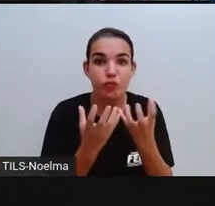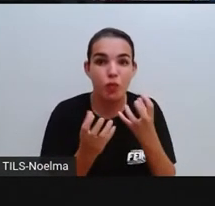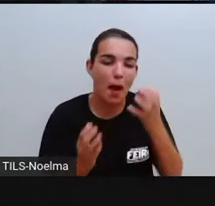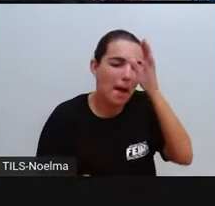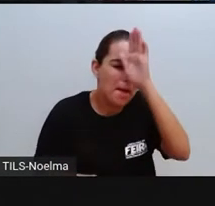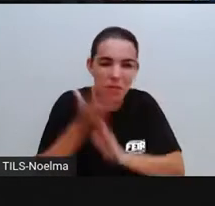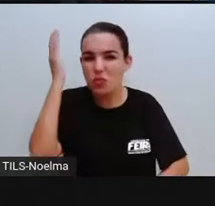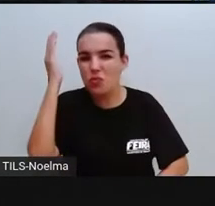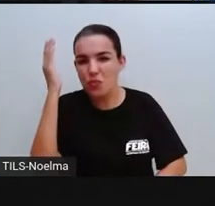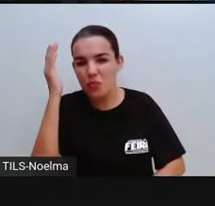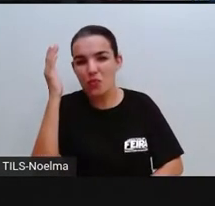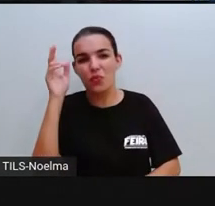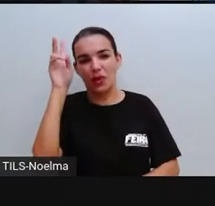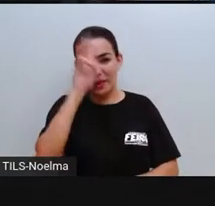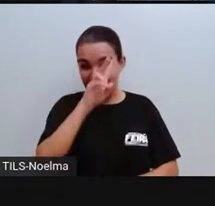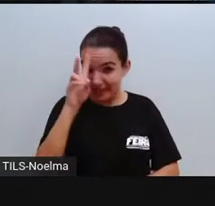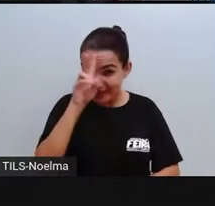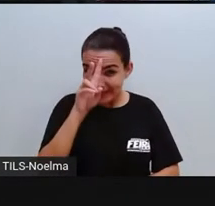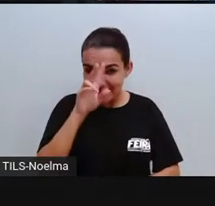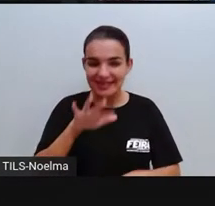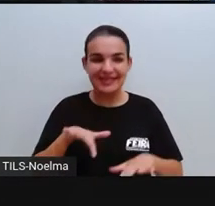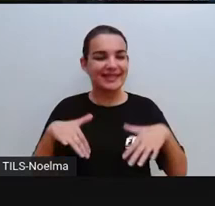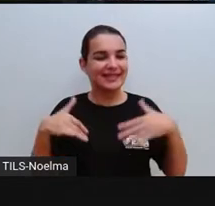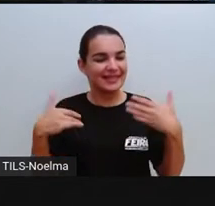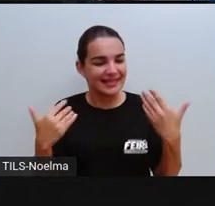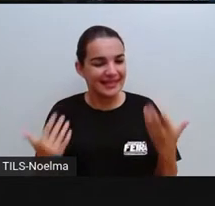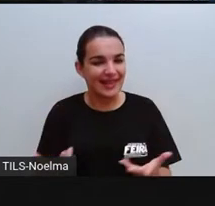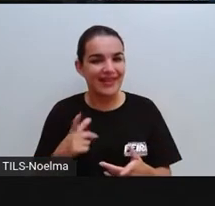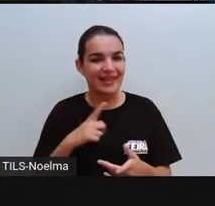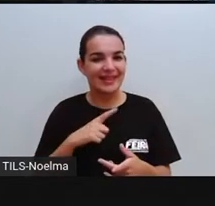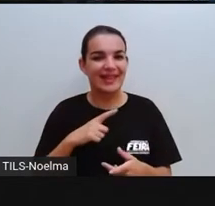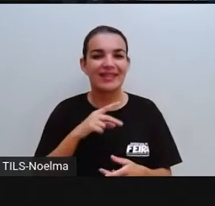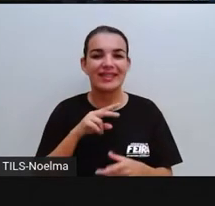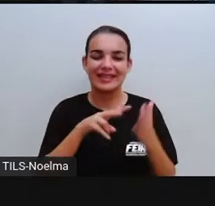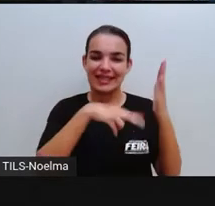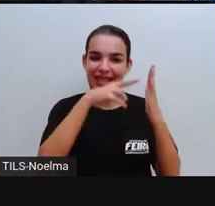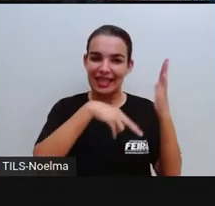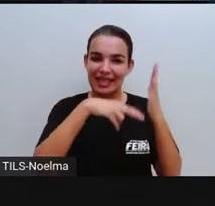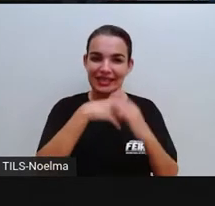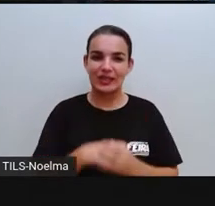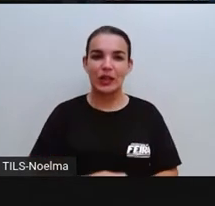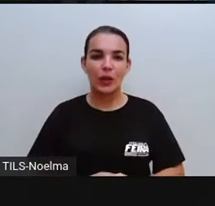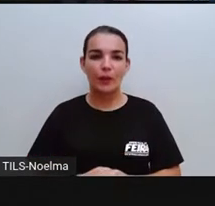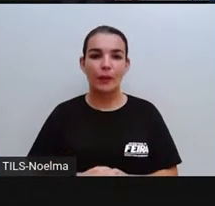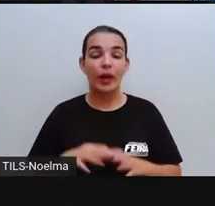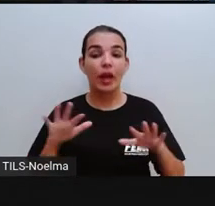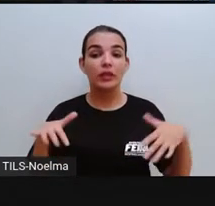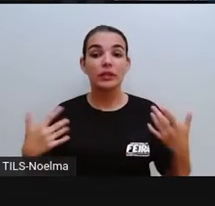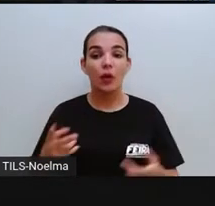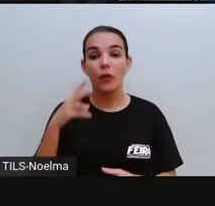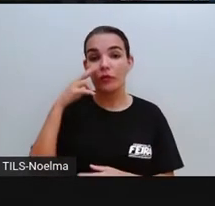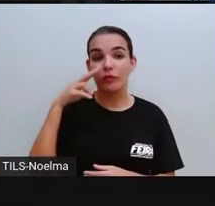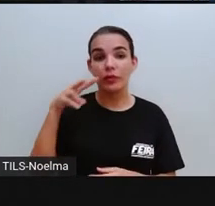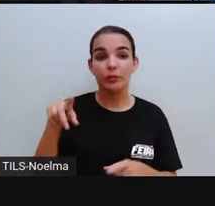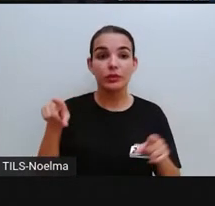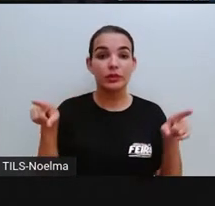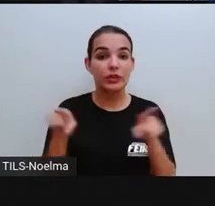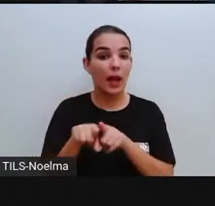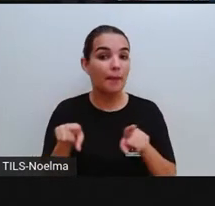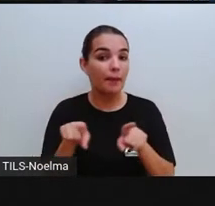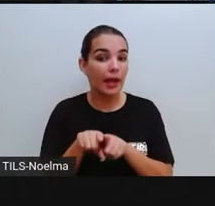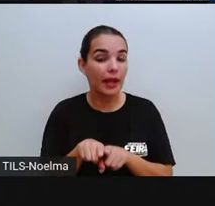Lembram disso? A Pró trouxe essa leitura, né? E aí nós vimos que